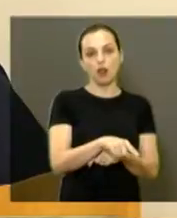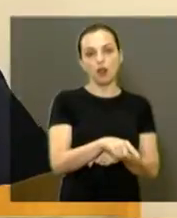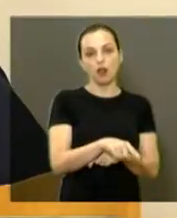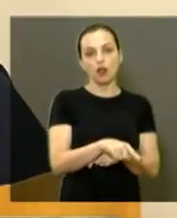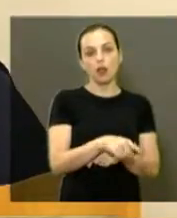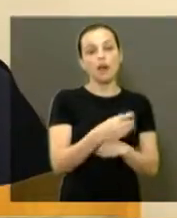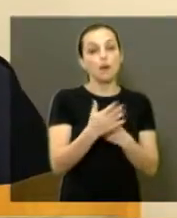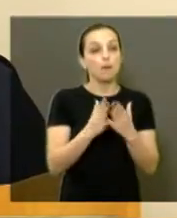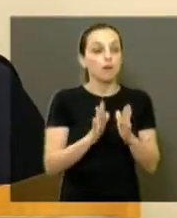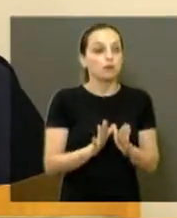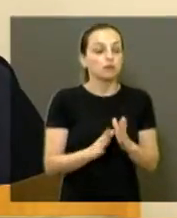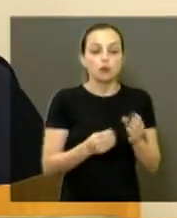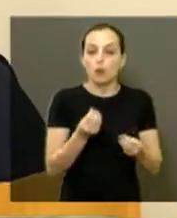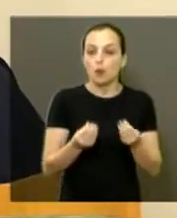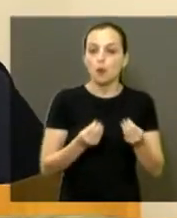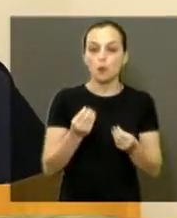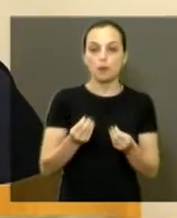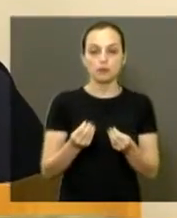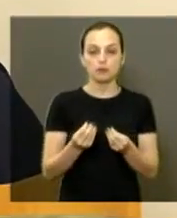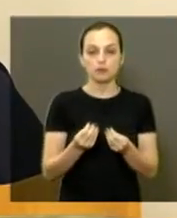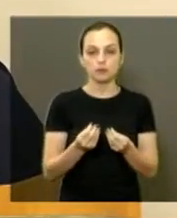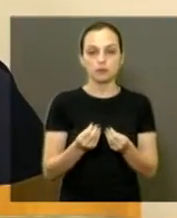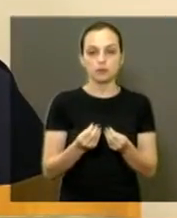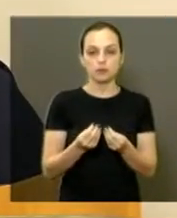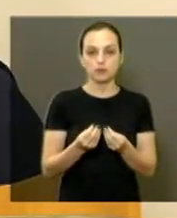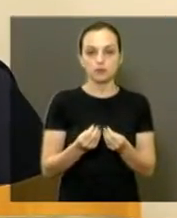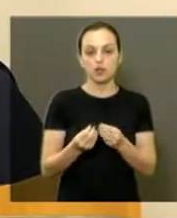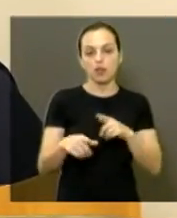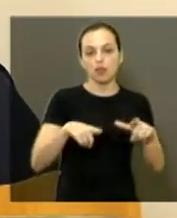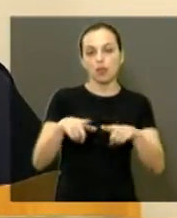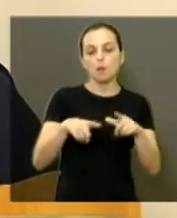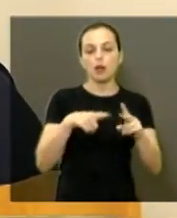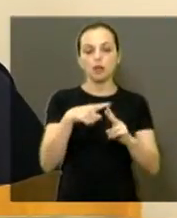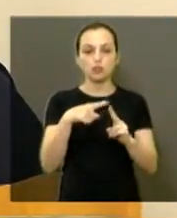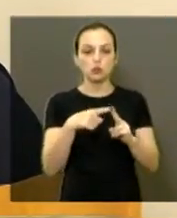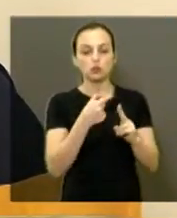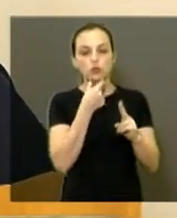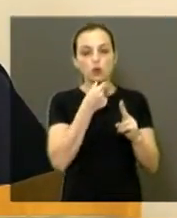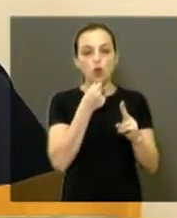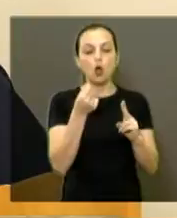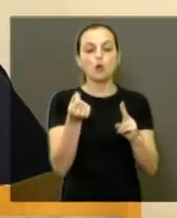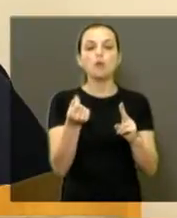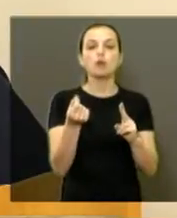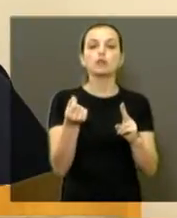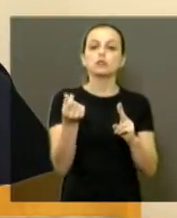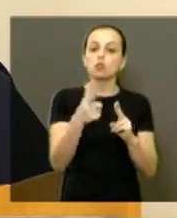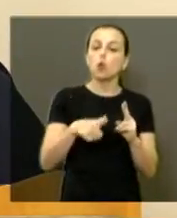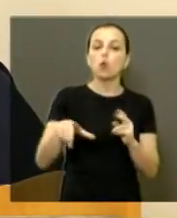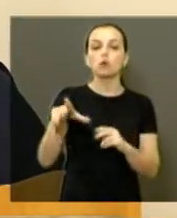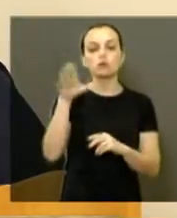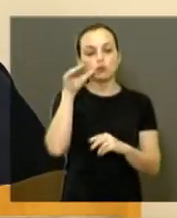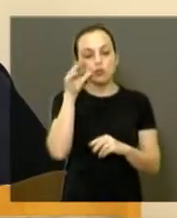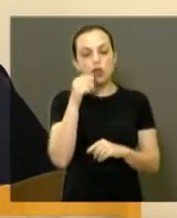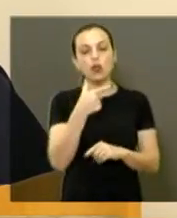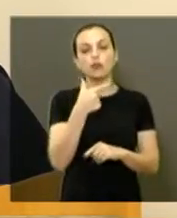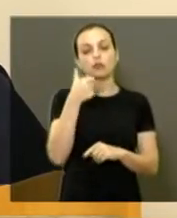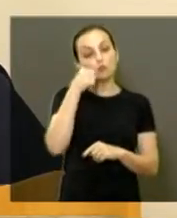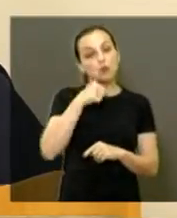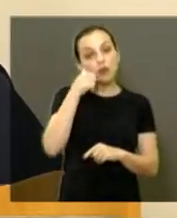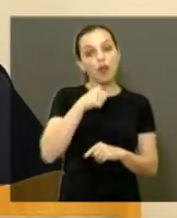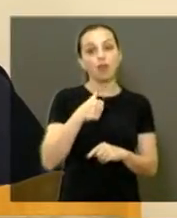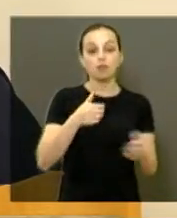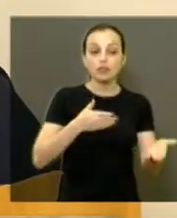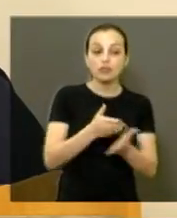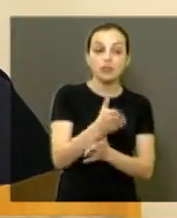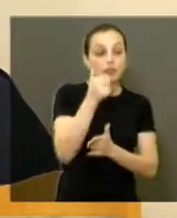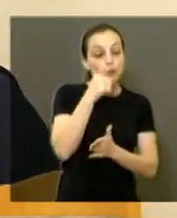lá na unidade, pelo que eu sei, só trabalha dois homens, o resto são mulheres, e quem chega primeiro na unidade são mulheres,